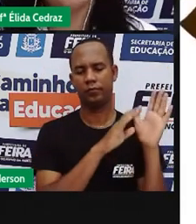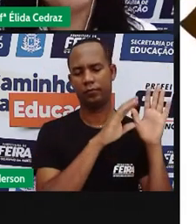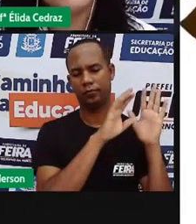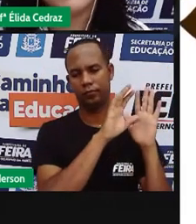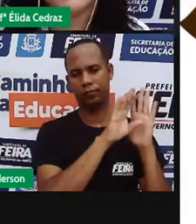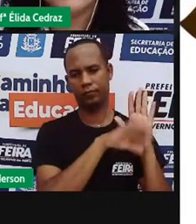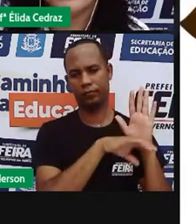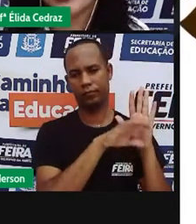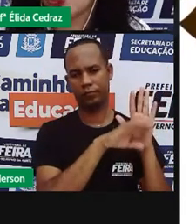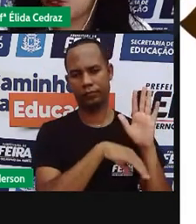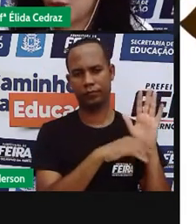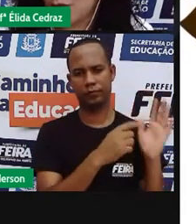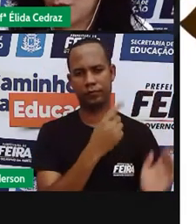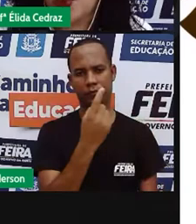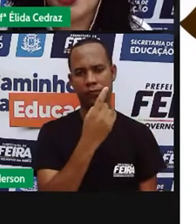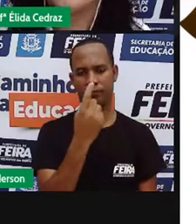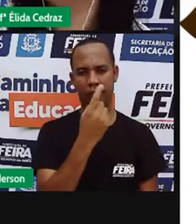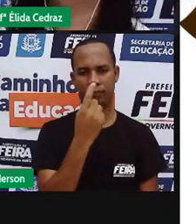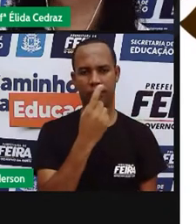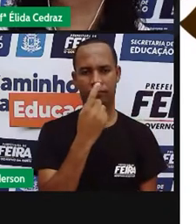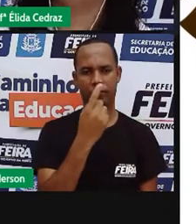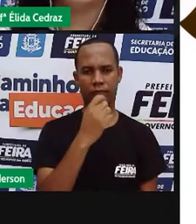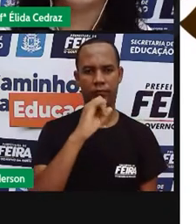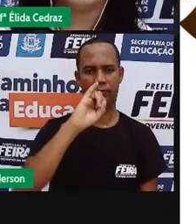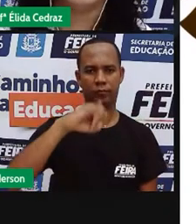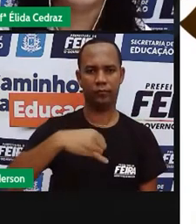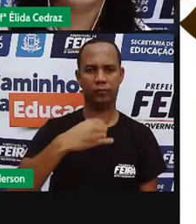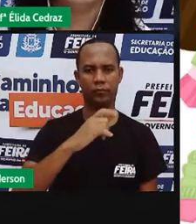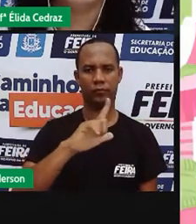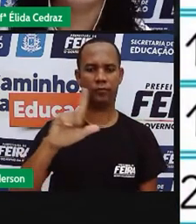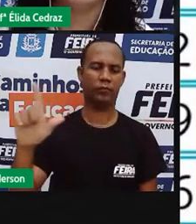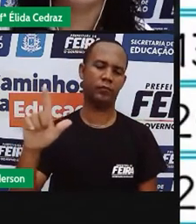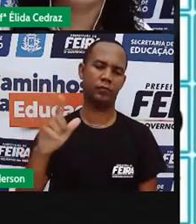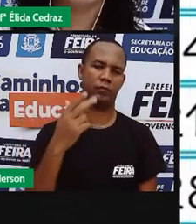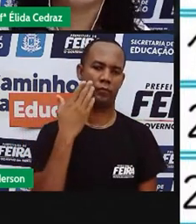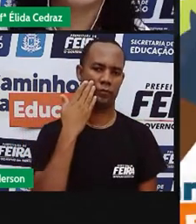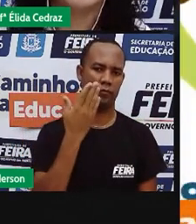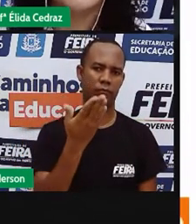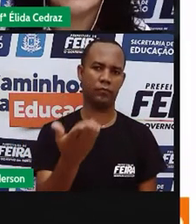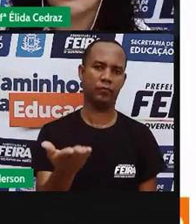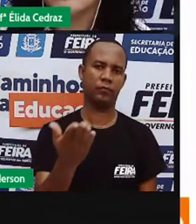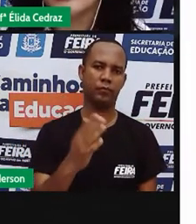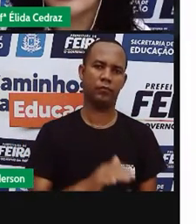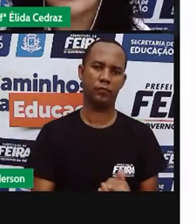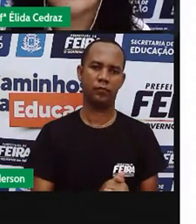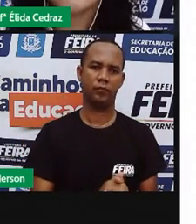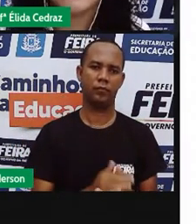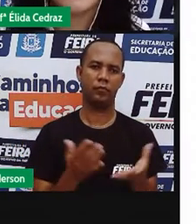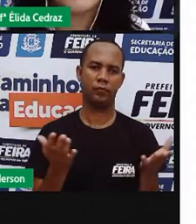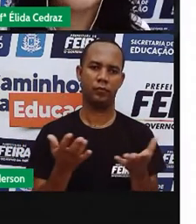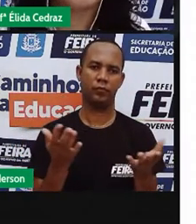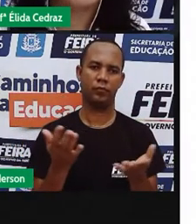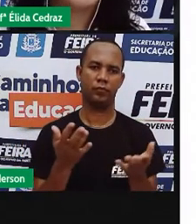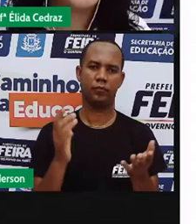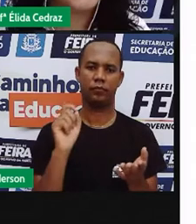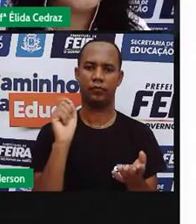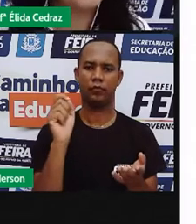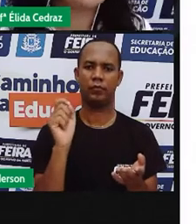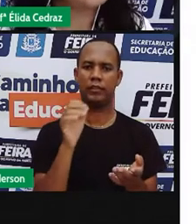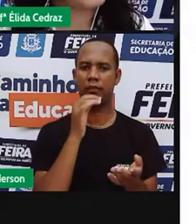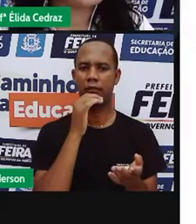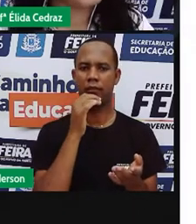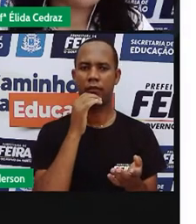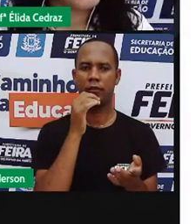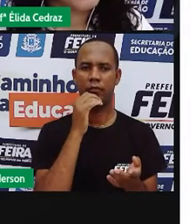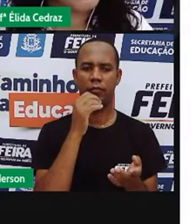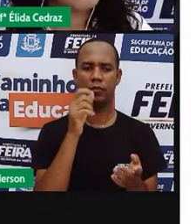1º de julho, isso aí! Hoje nós vamos falar sobre